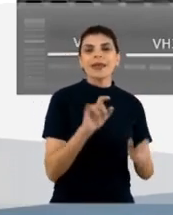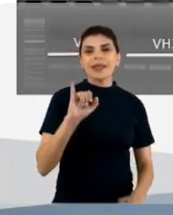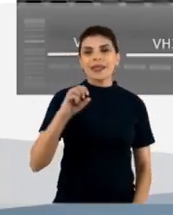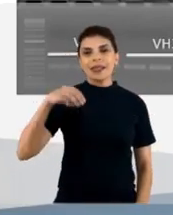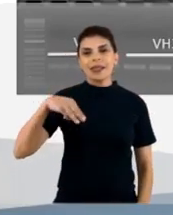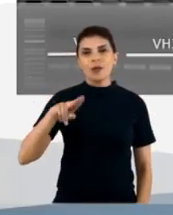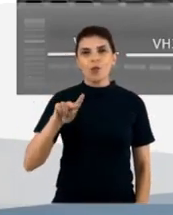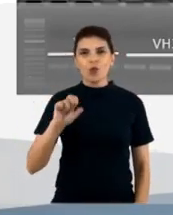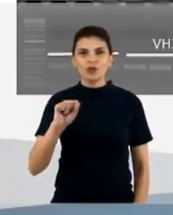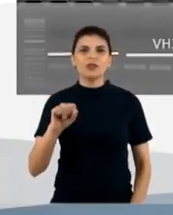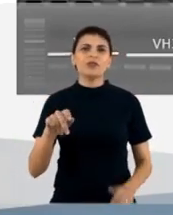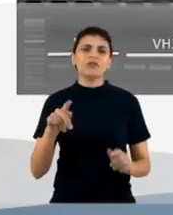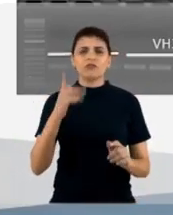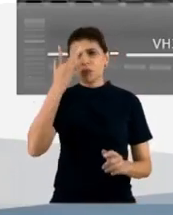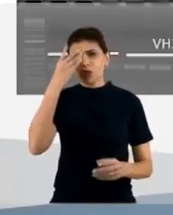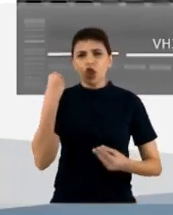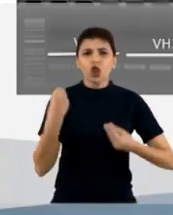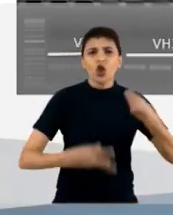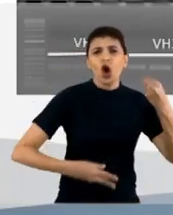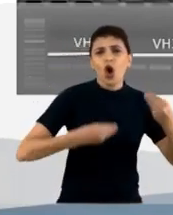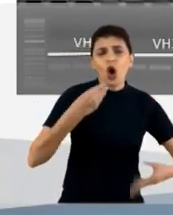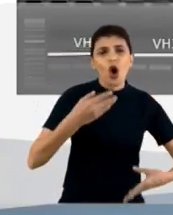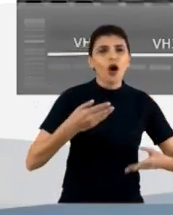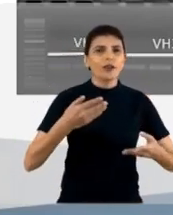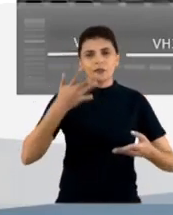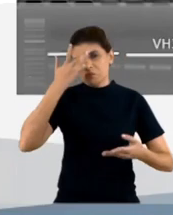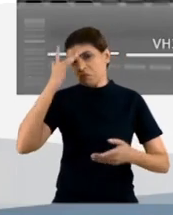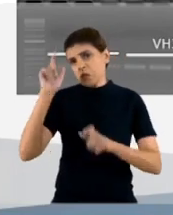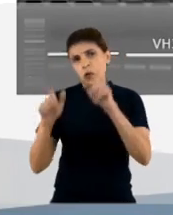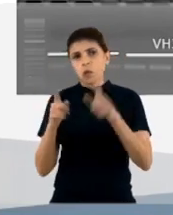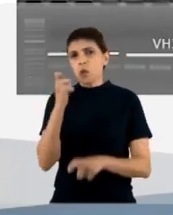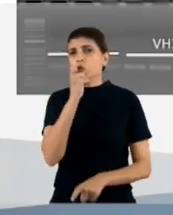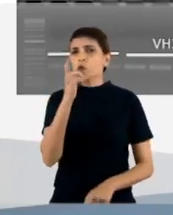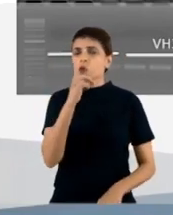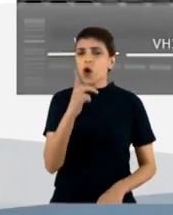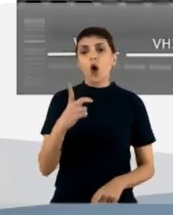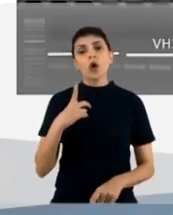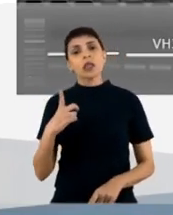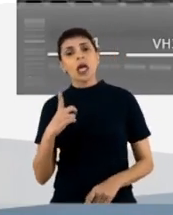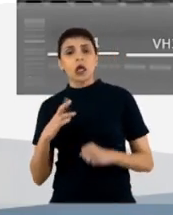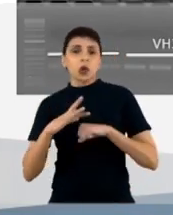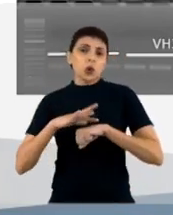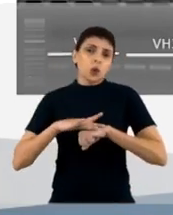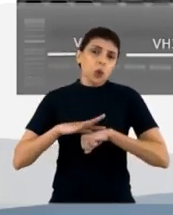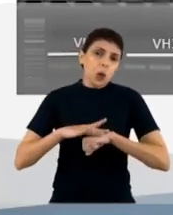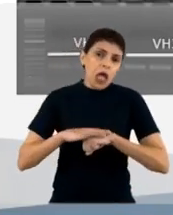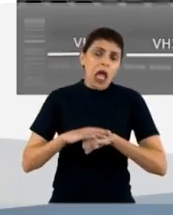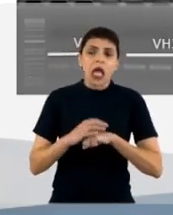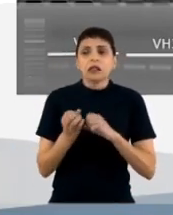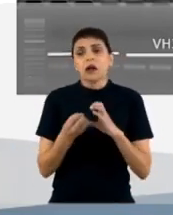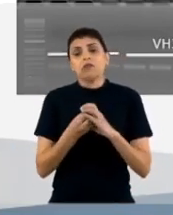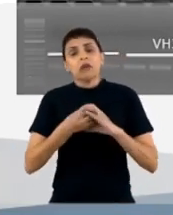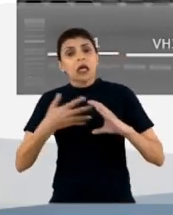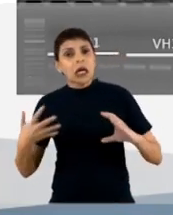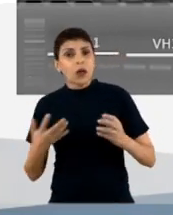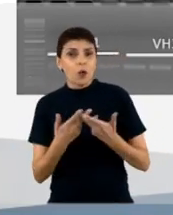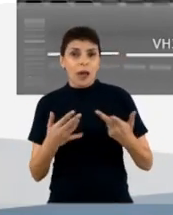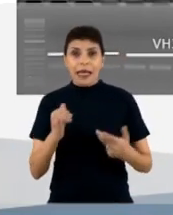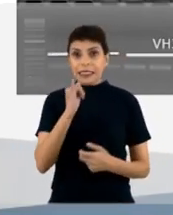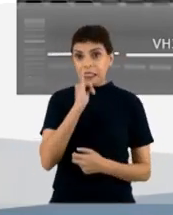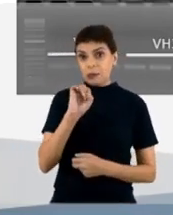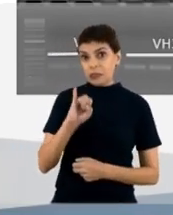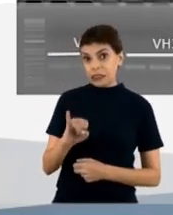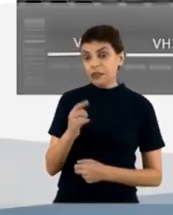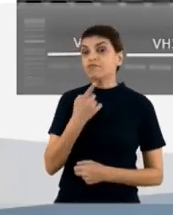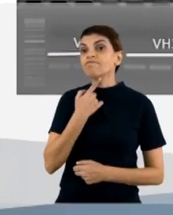que são aquelas bibliotecas que são feitas a partir de doadores que têm uma determinada doença. Então, por exemplo, se